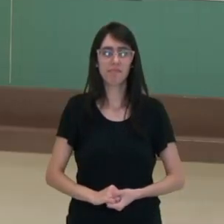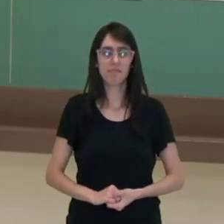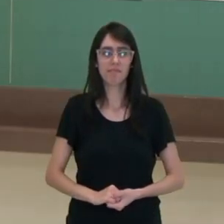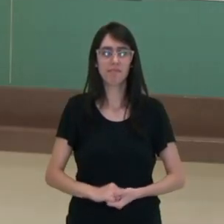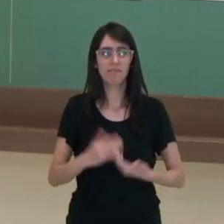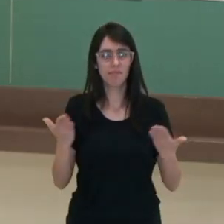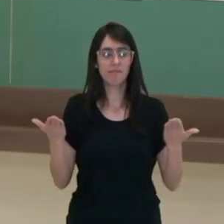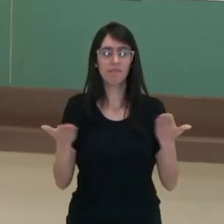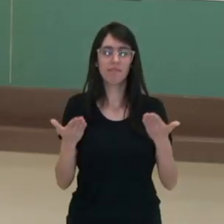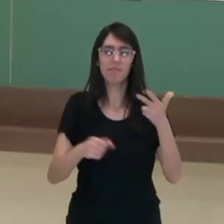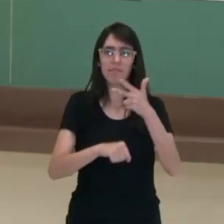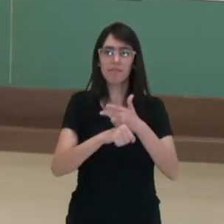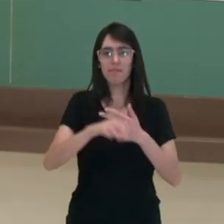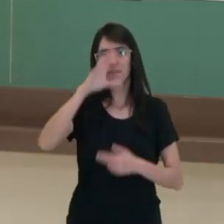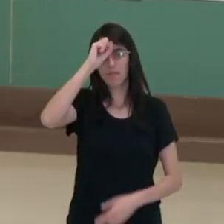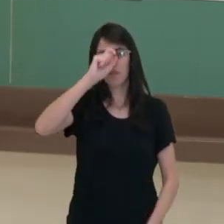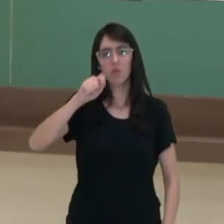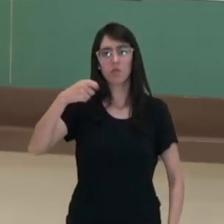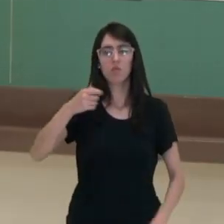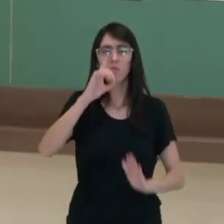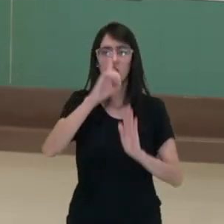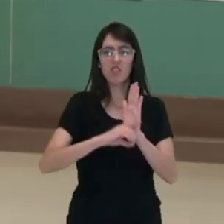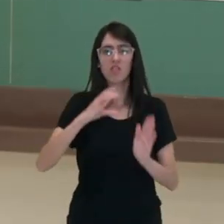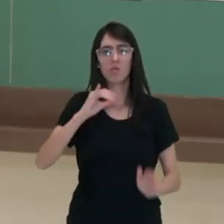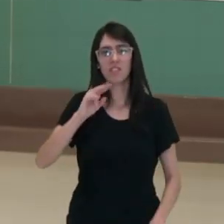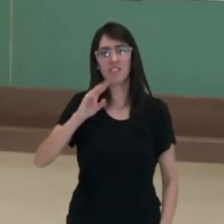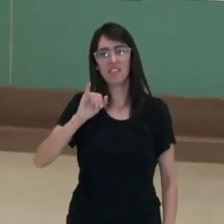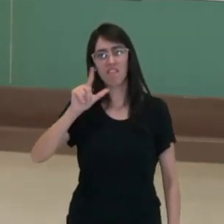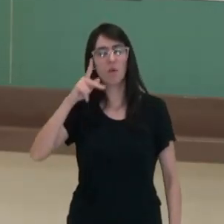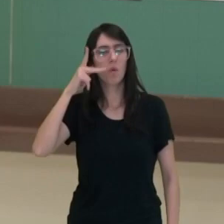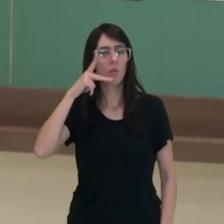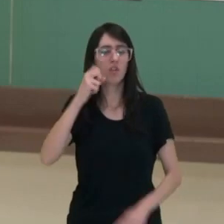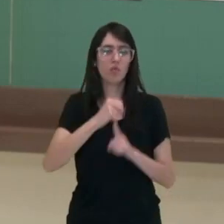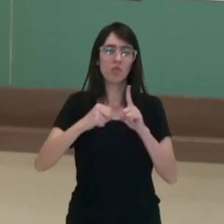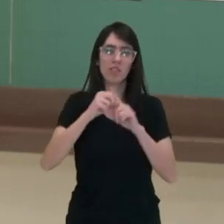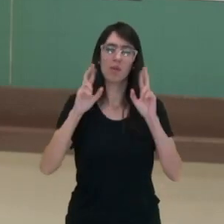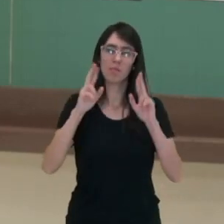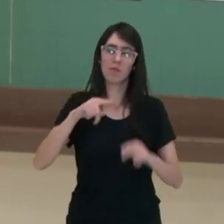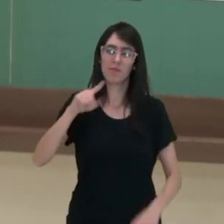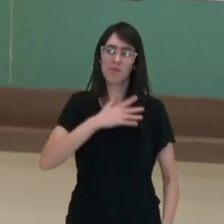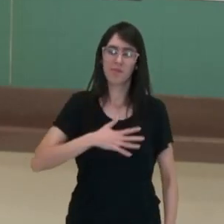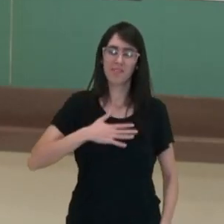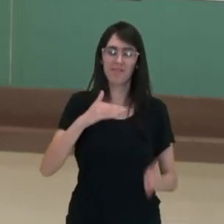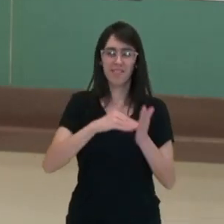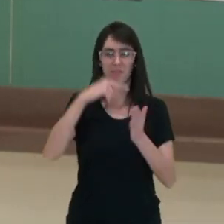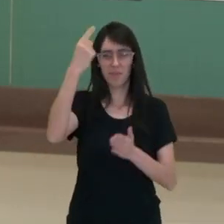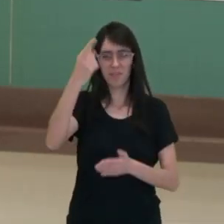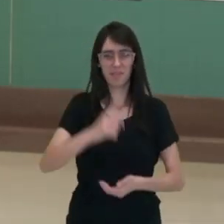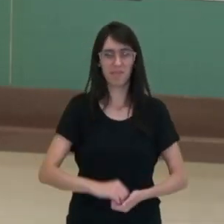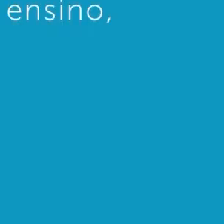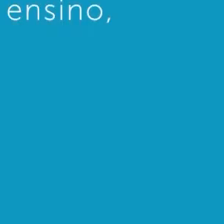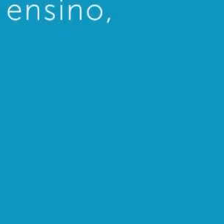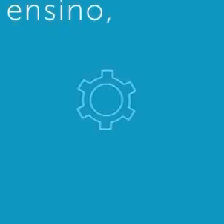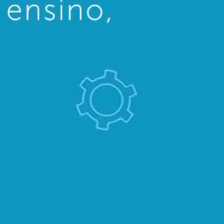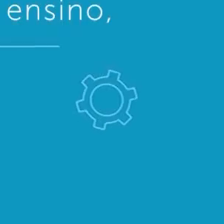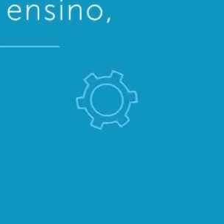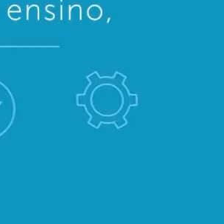Então nesse vídeo nós falamos sobre direitos civis, políticos e sociais. Eu espero que vocês tenham gostado e até breve.